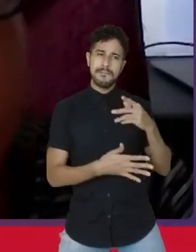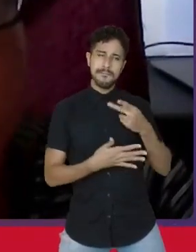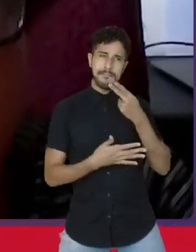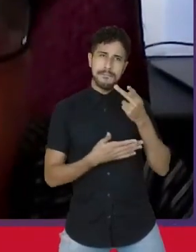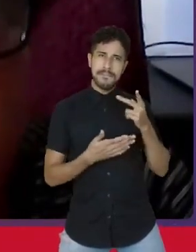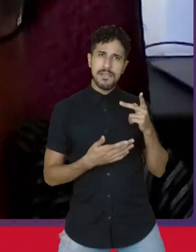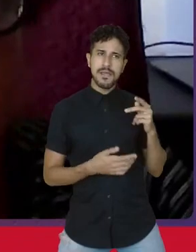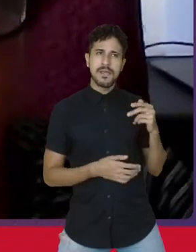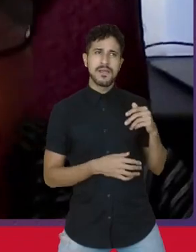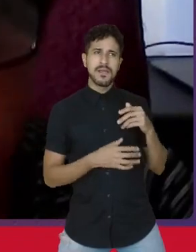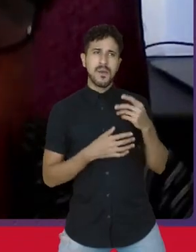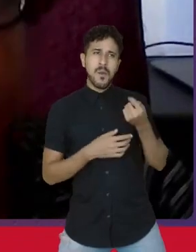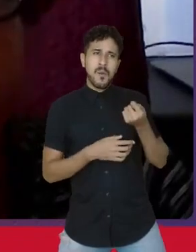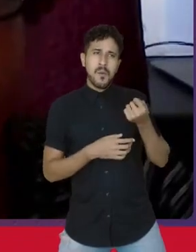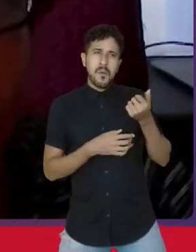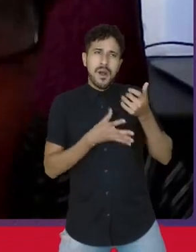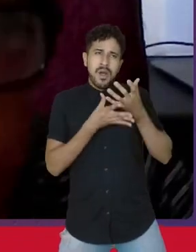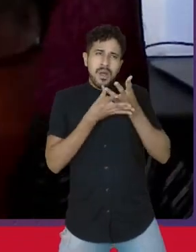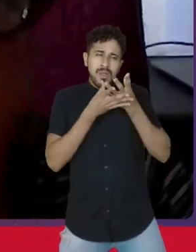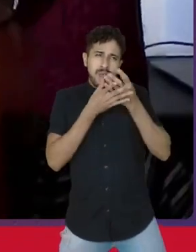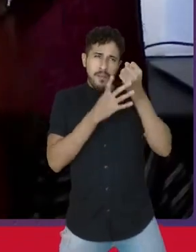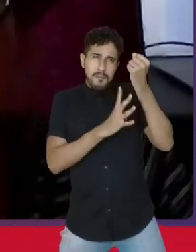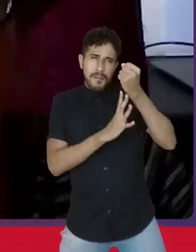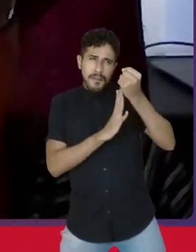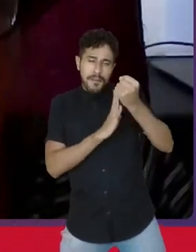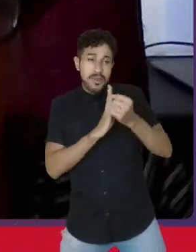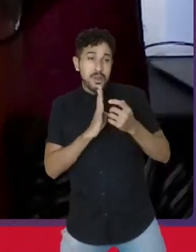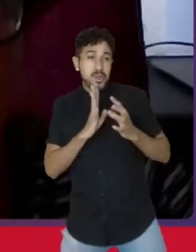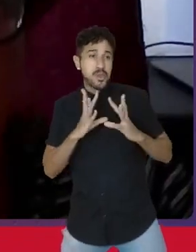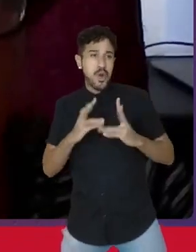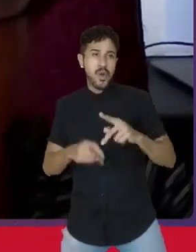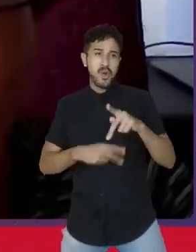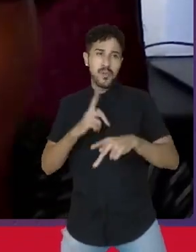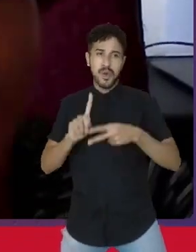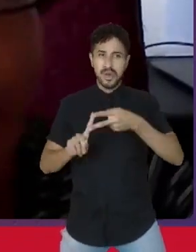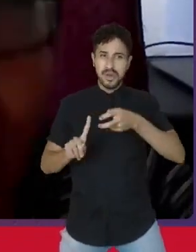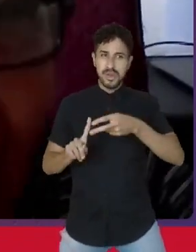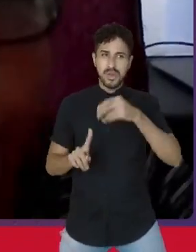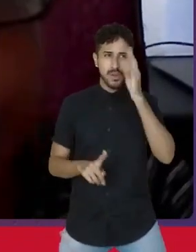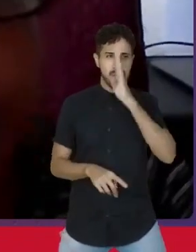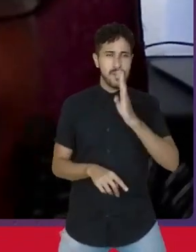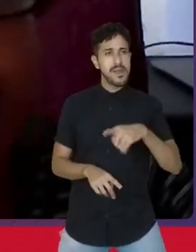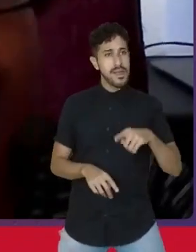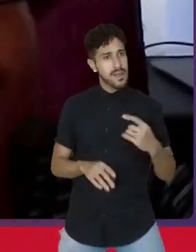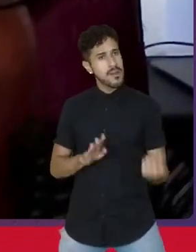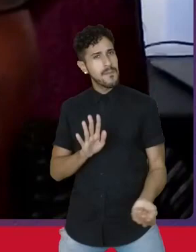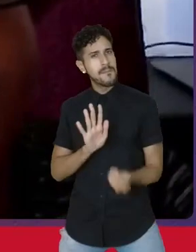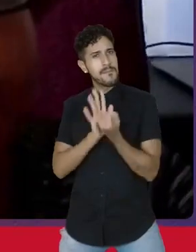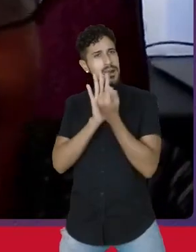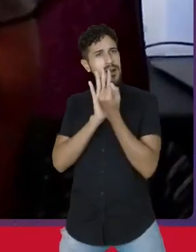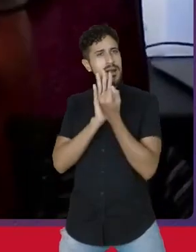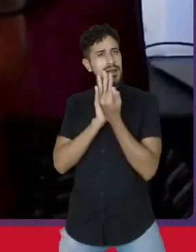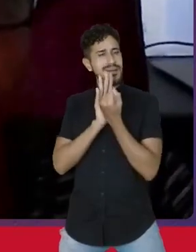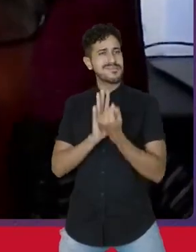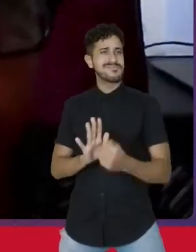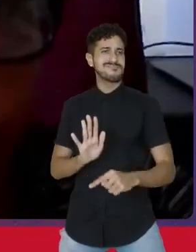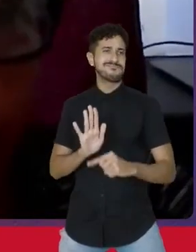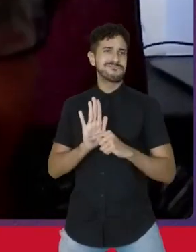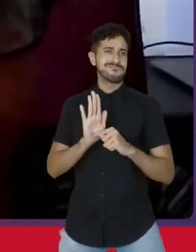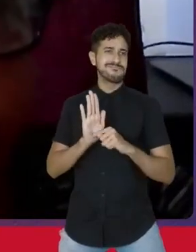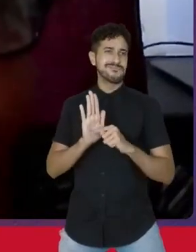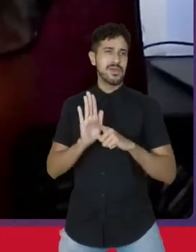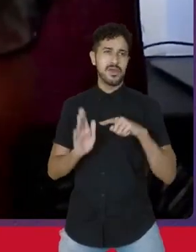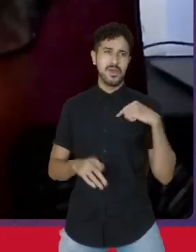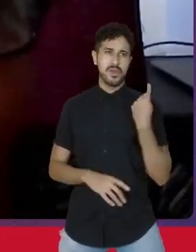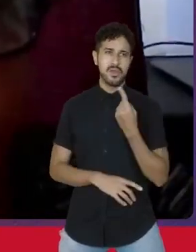quase dizimação do povo indígena no Brasil como um marco negativo da